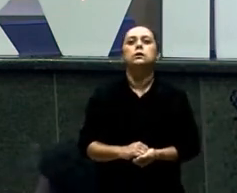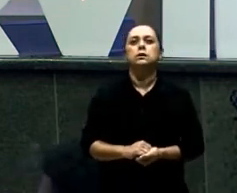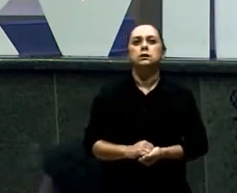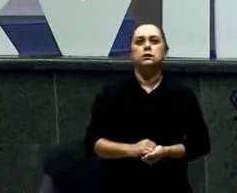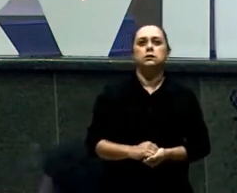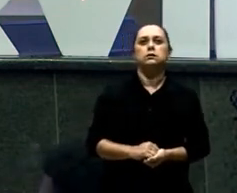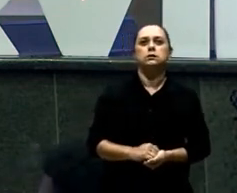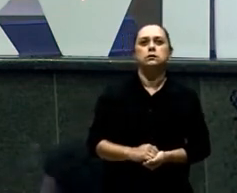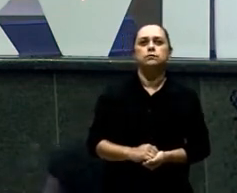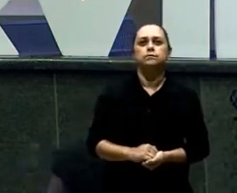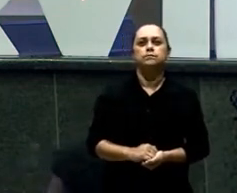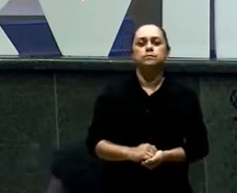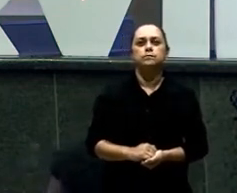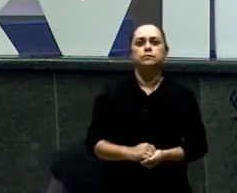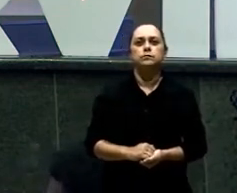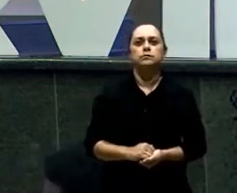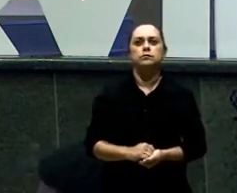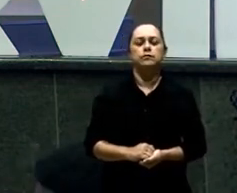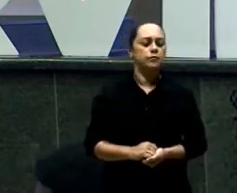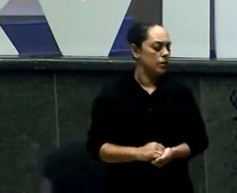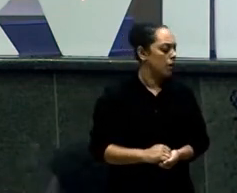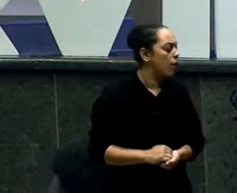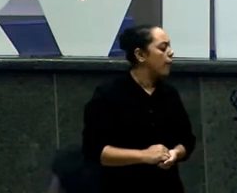Diga para ele Ou para ela Diga assim Nós vamos crescer